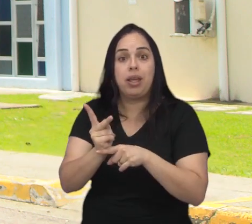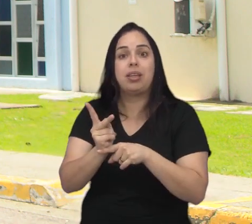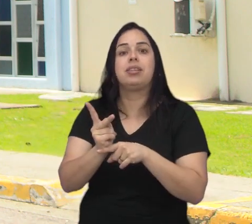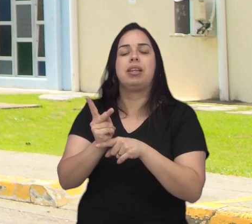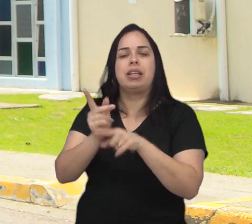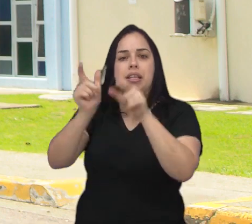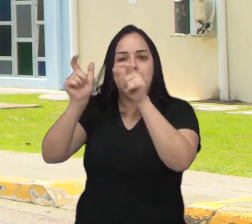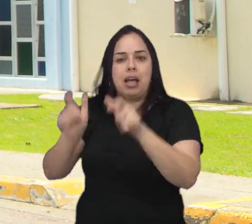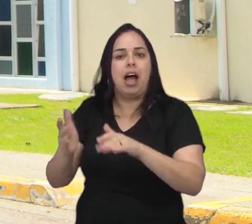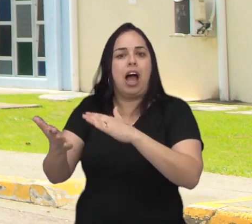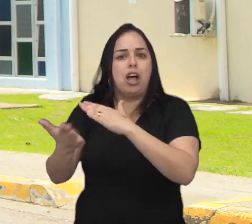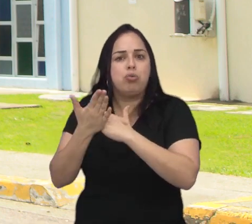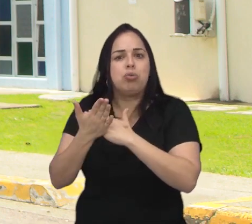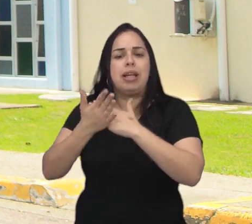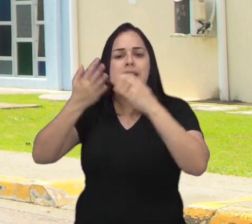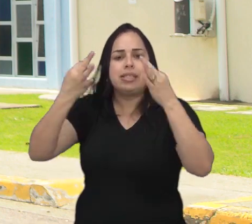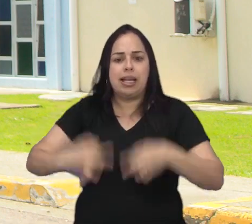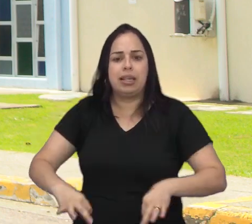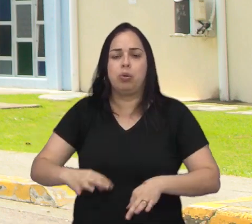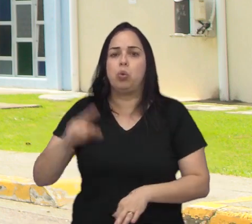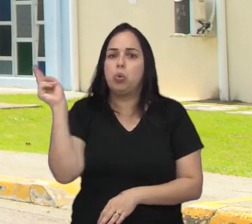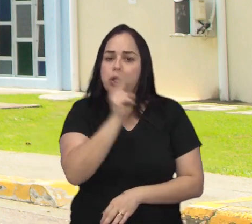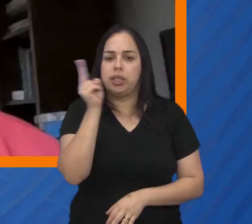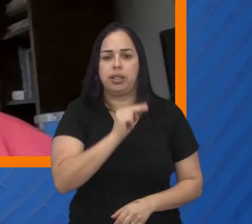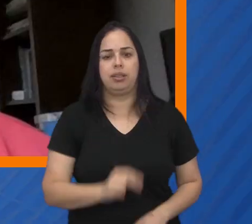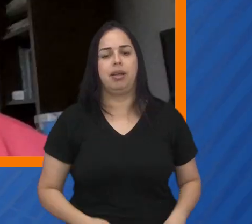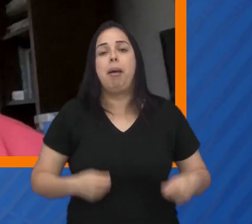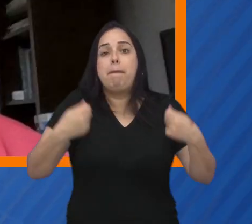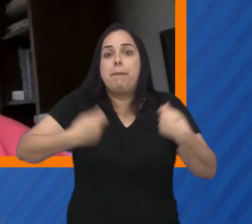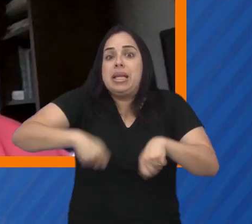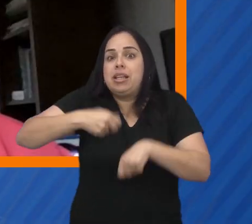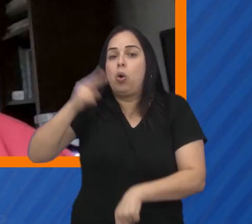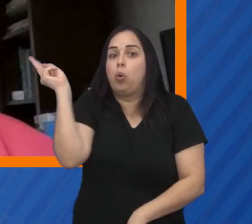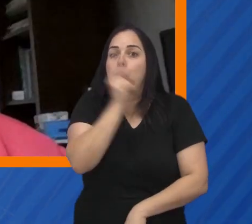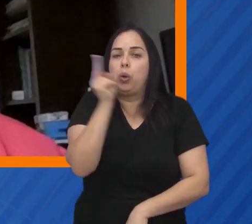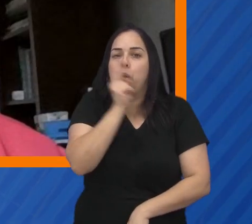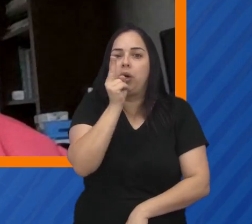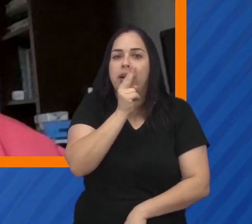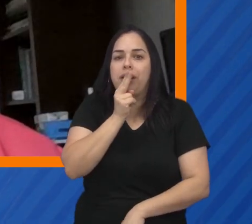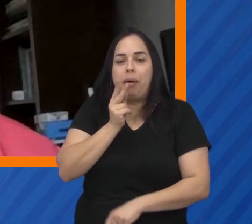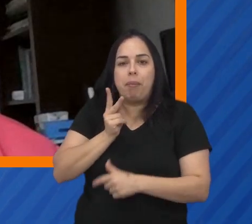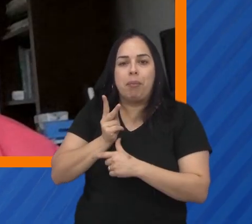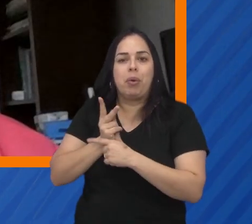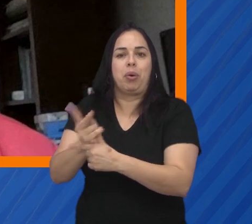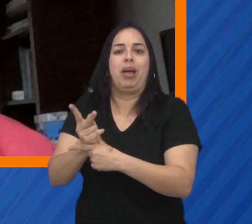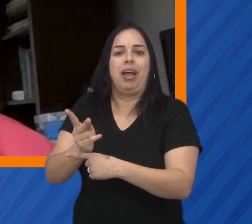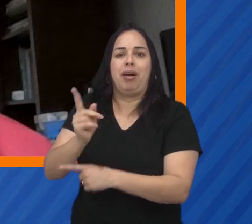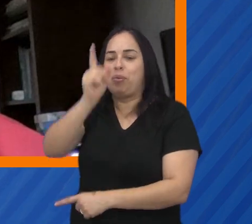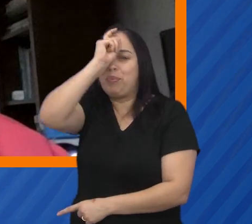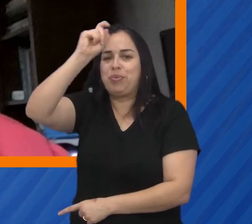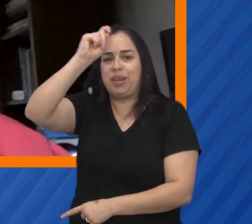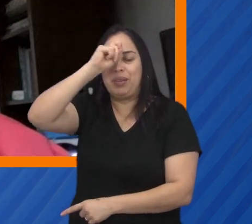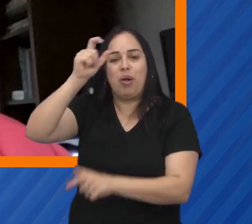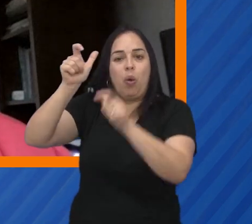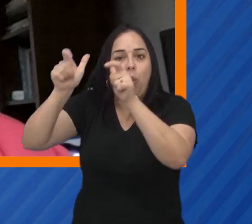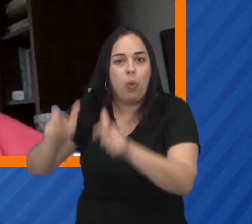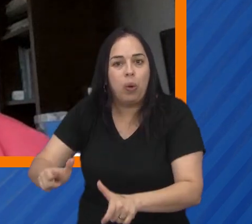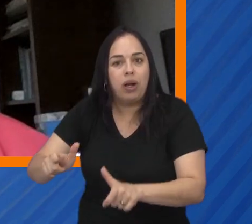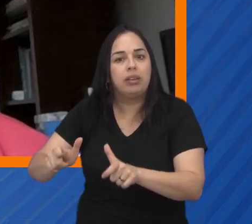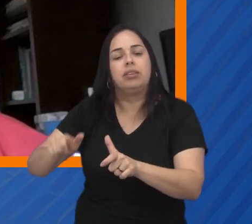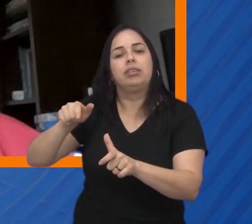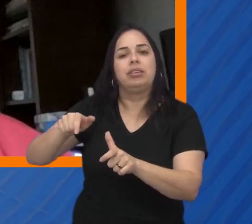vítima precisa buscar ajuda especializada imediatamente. É necessário ir rapidamente para o socorro,